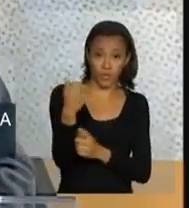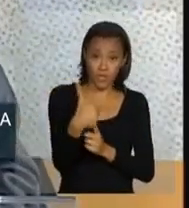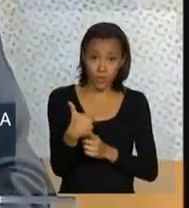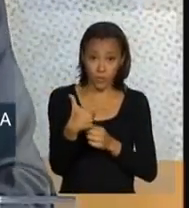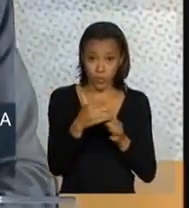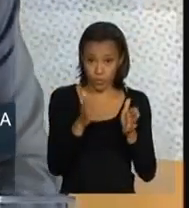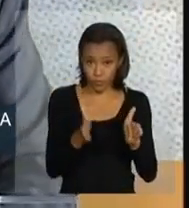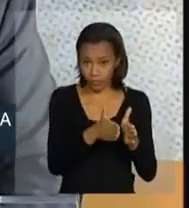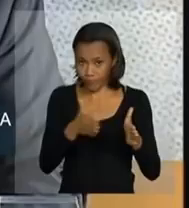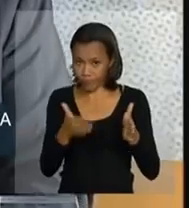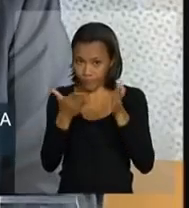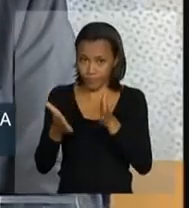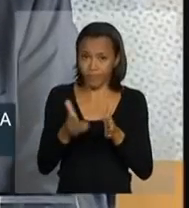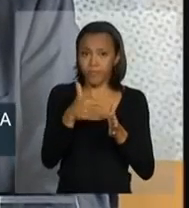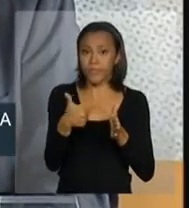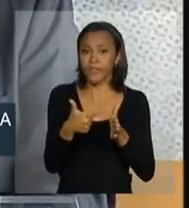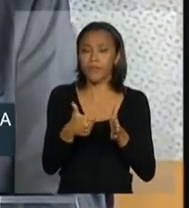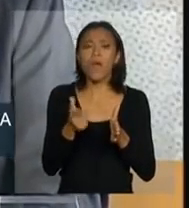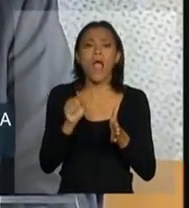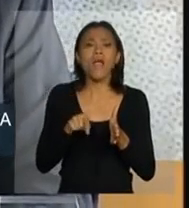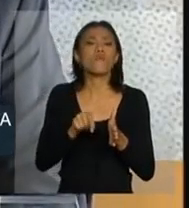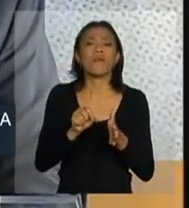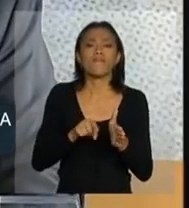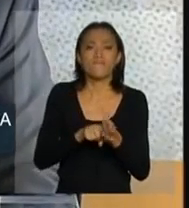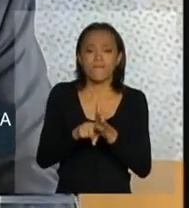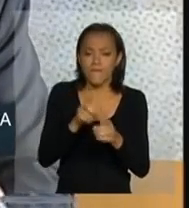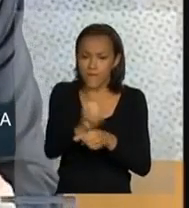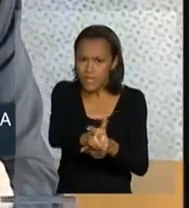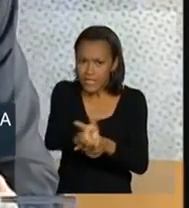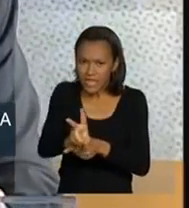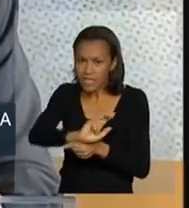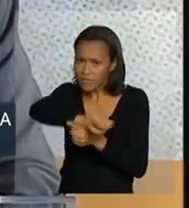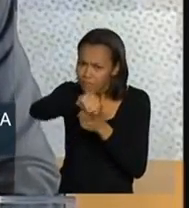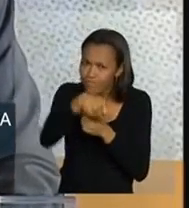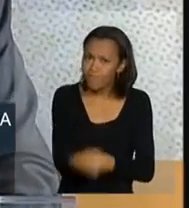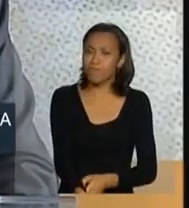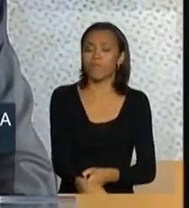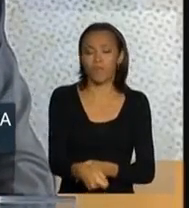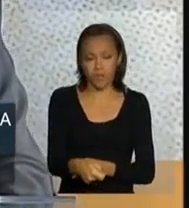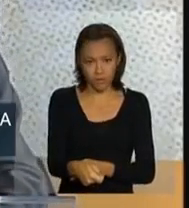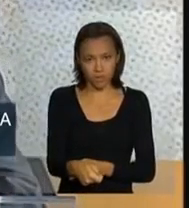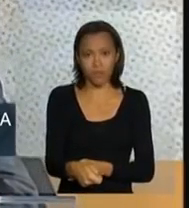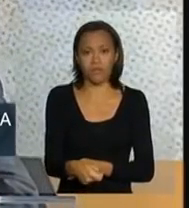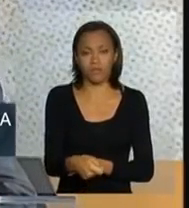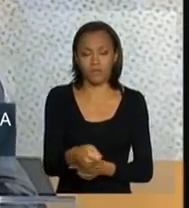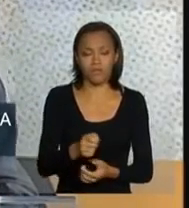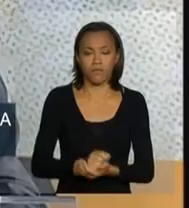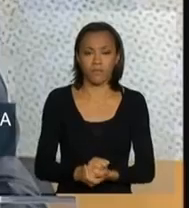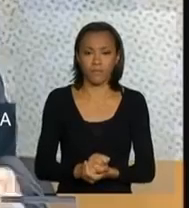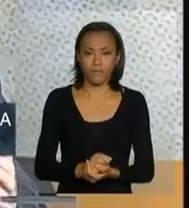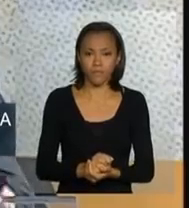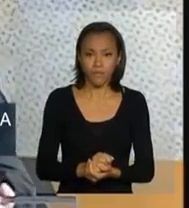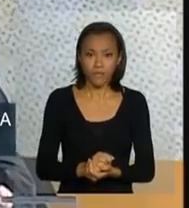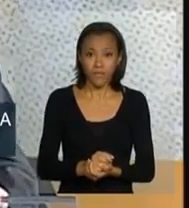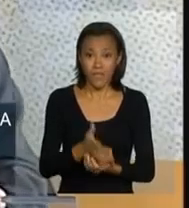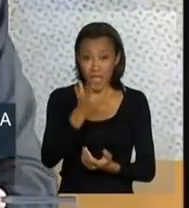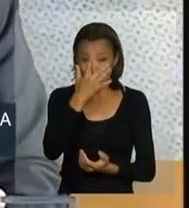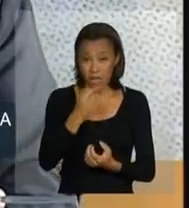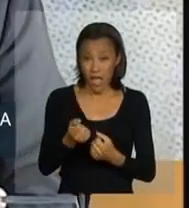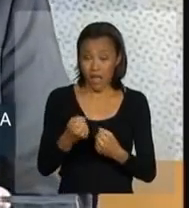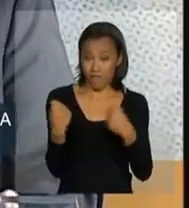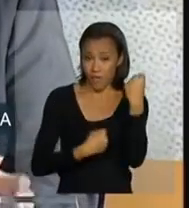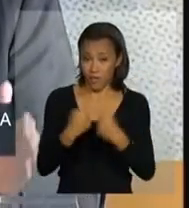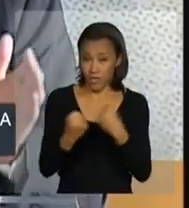na exibição, é a questão da fiscalização mais rigorosa no que diz respeito ao excesso da